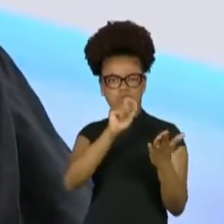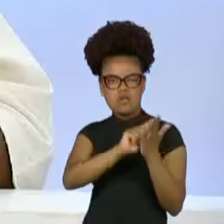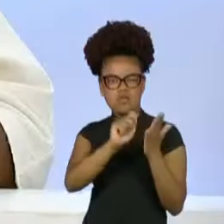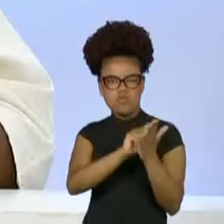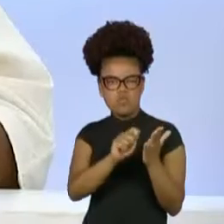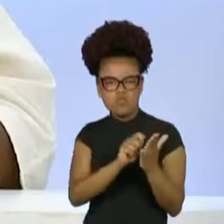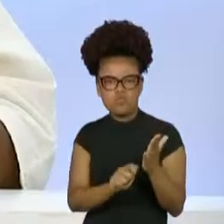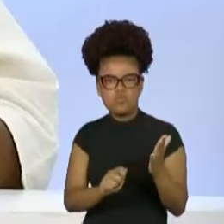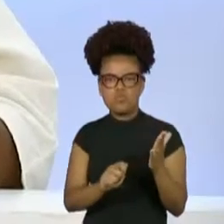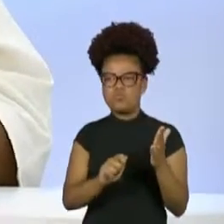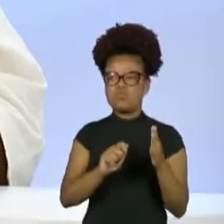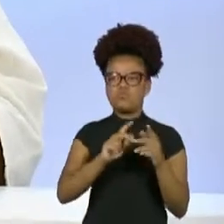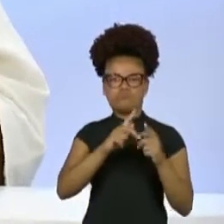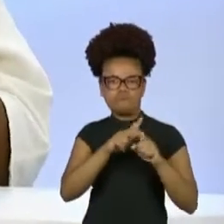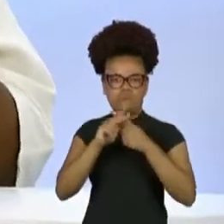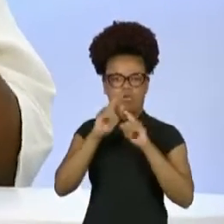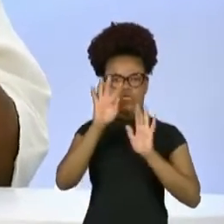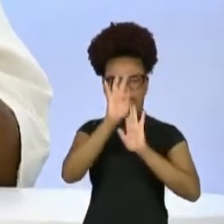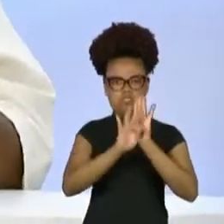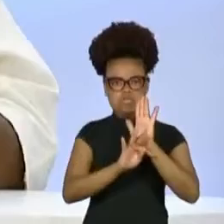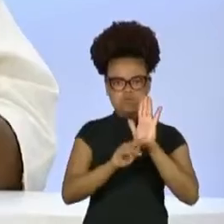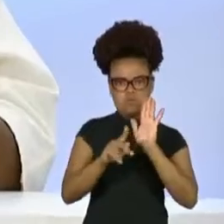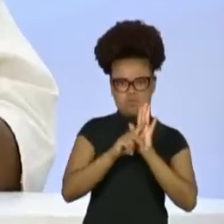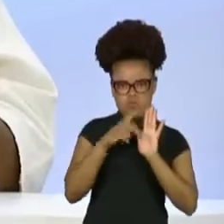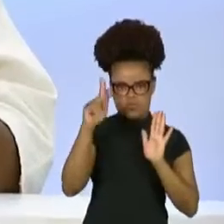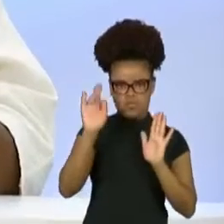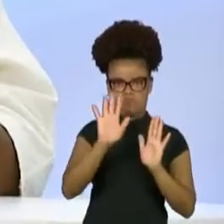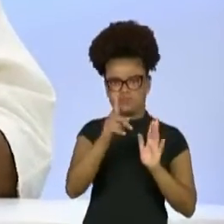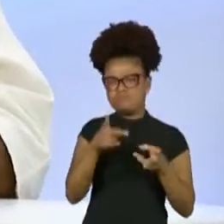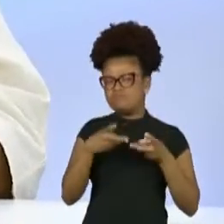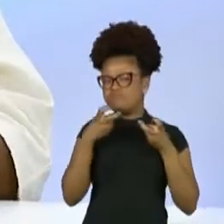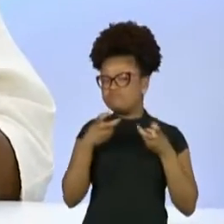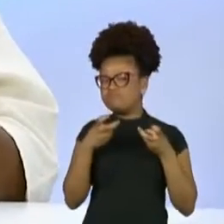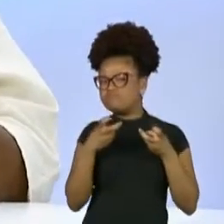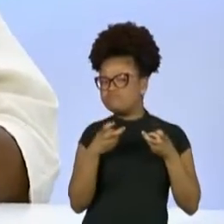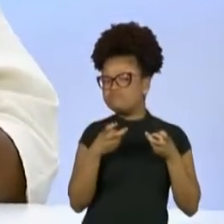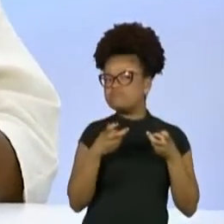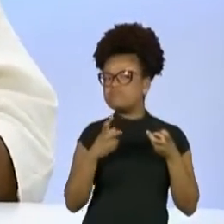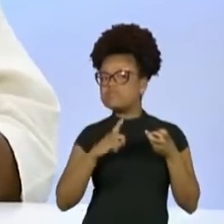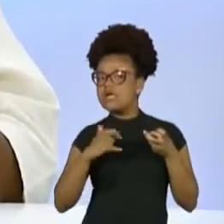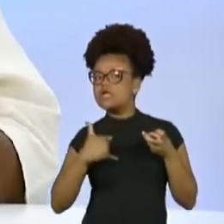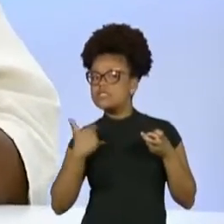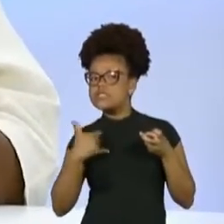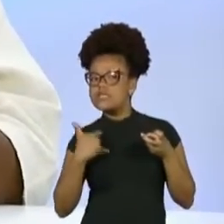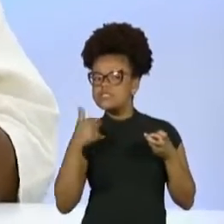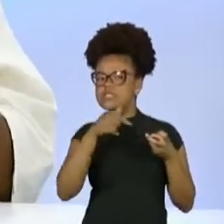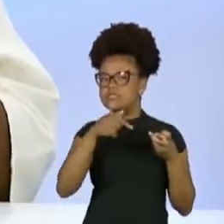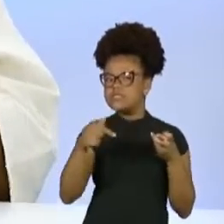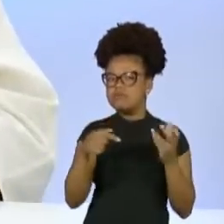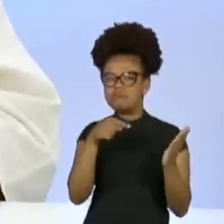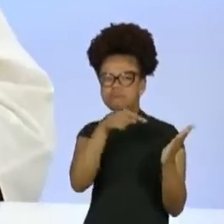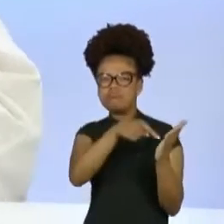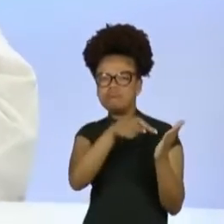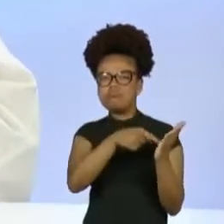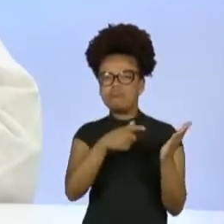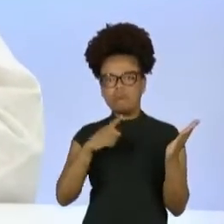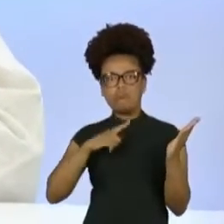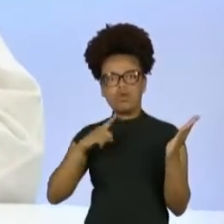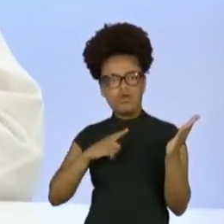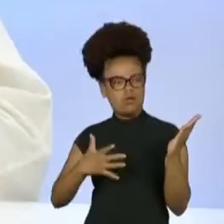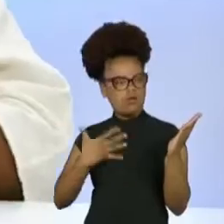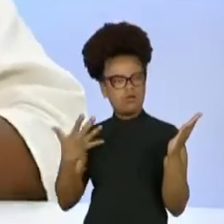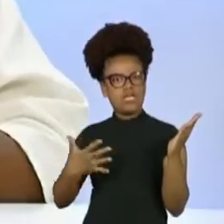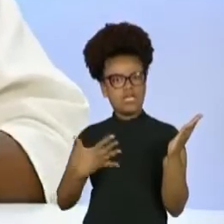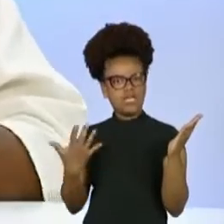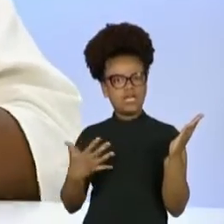e eu fiquei muito impressionada, porque ele falava sobre os seus 77 anos, e trazia muita alegria e segurança. E você sempre